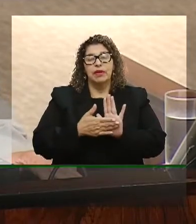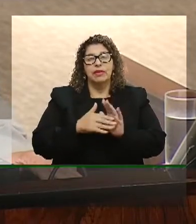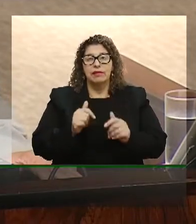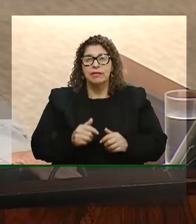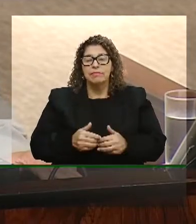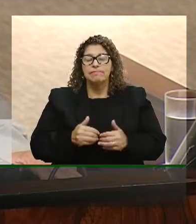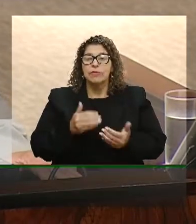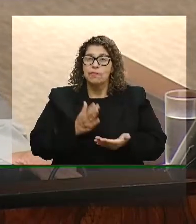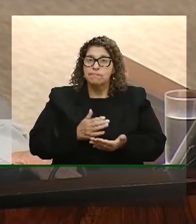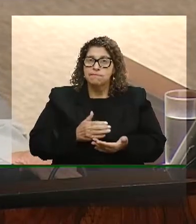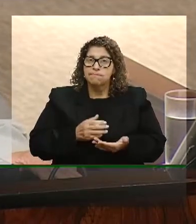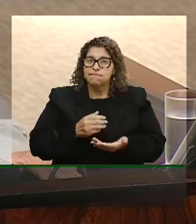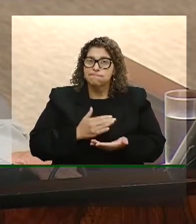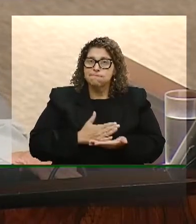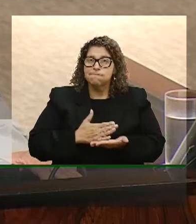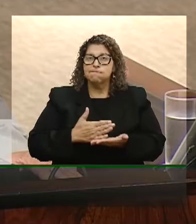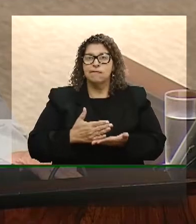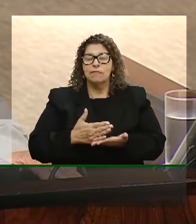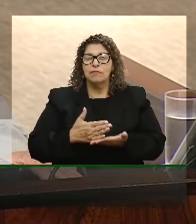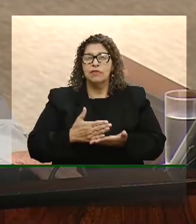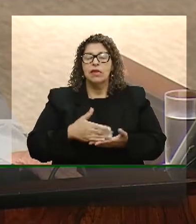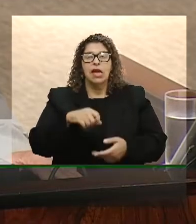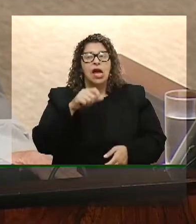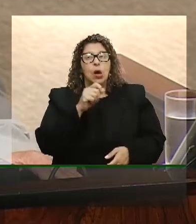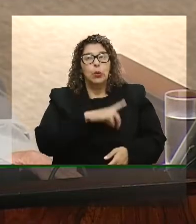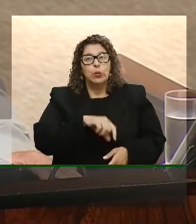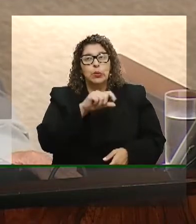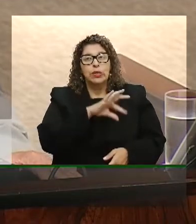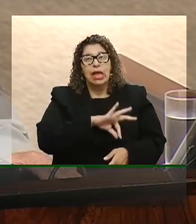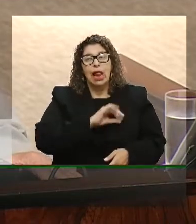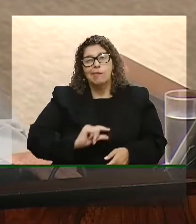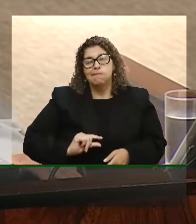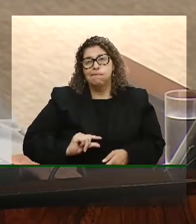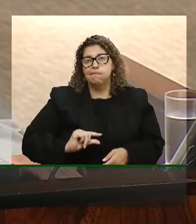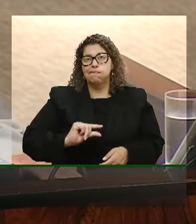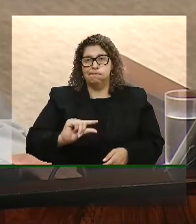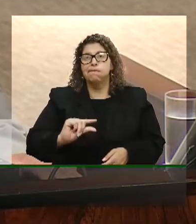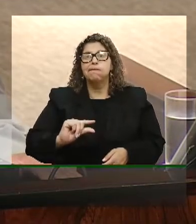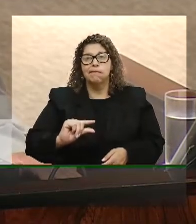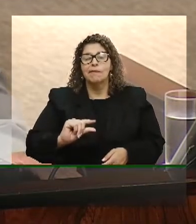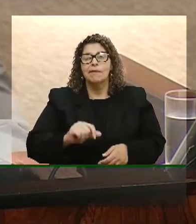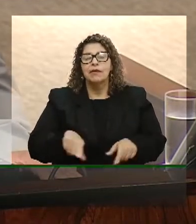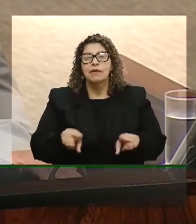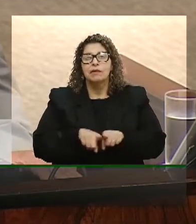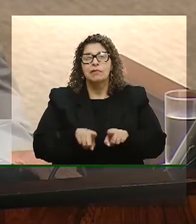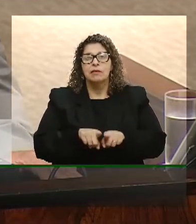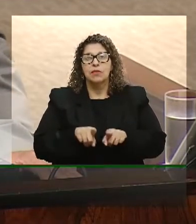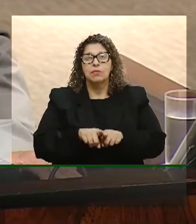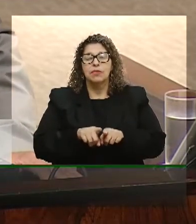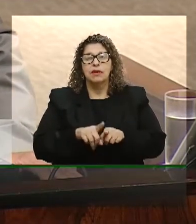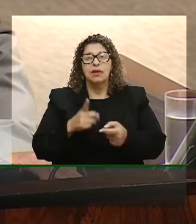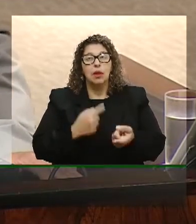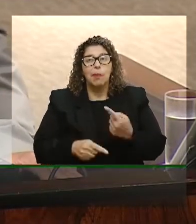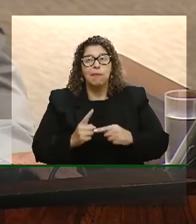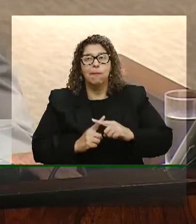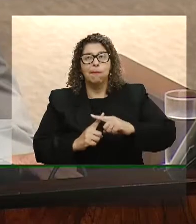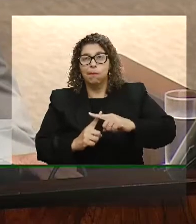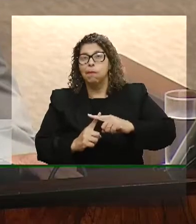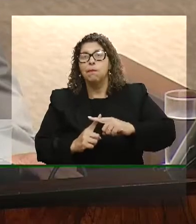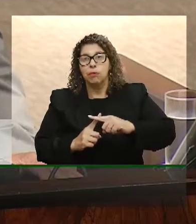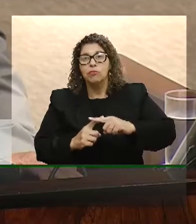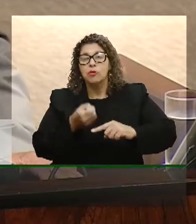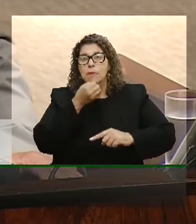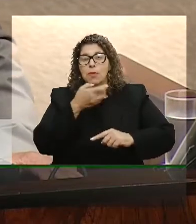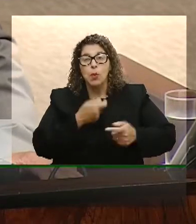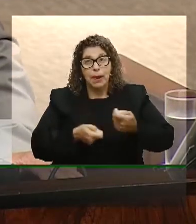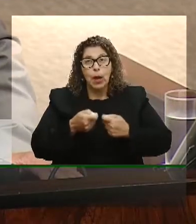também reduz salários devido ao processo de precarização, ela não terá um efeito positivo na economia, terá um